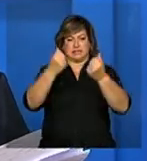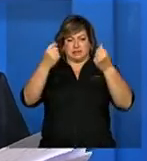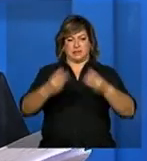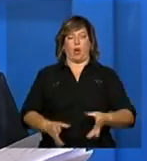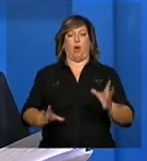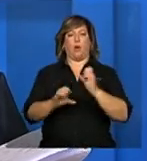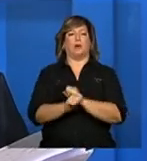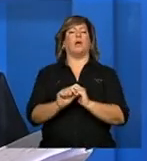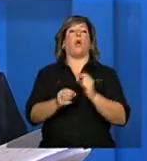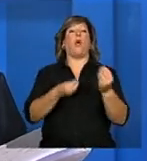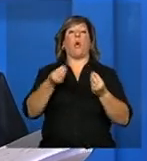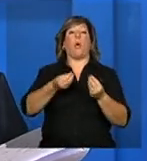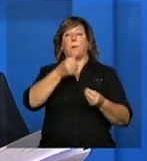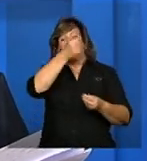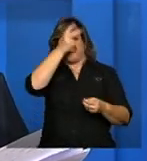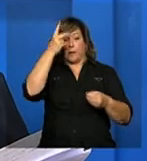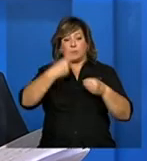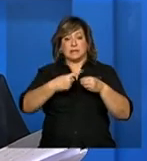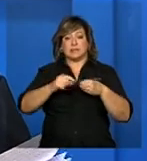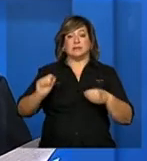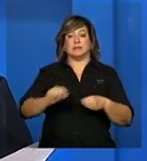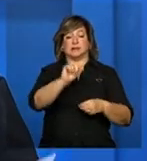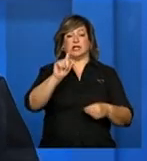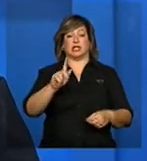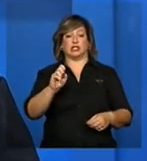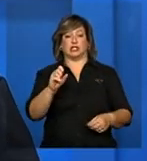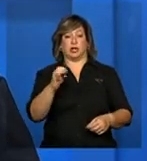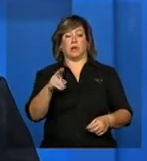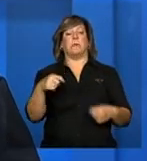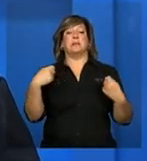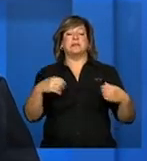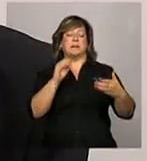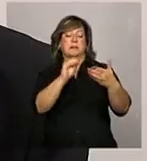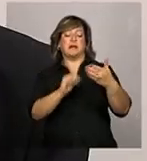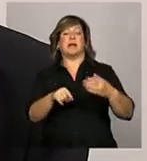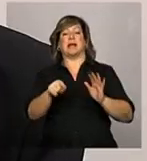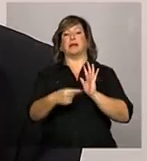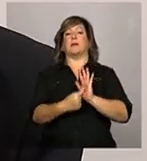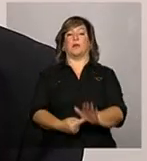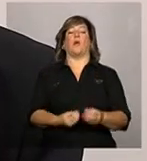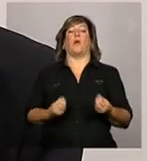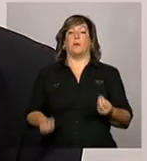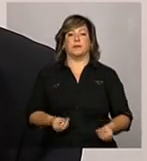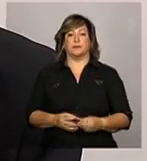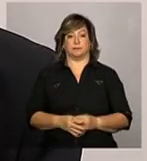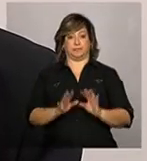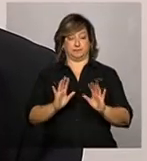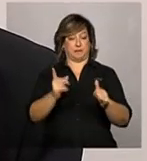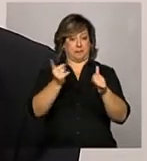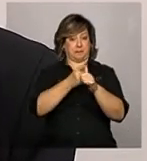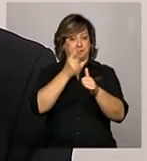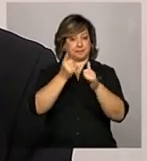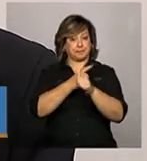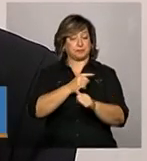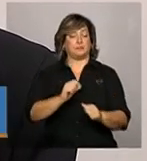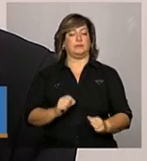municipal ou estadual ele deve preencher o demonstrativo? Bom, primeiro ele deve se atentar à primeira parte, que são as